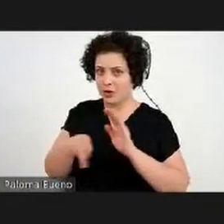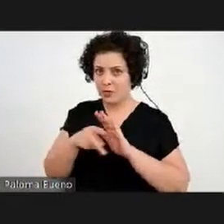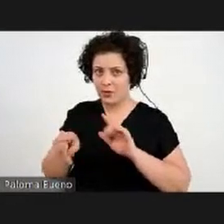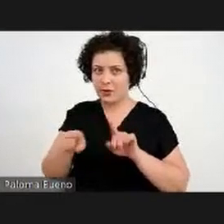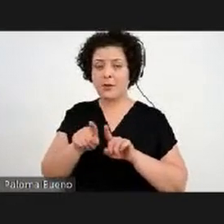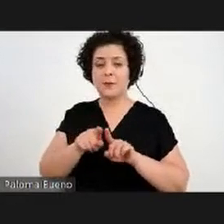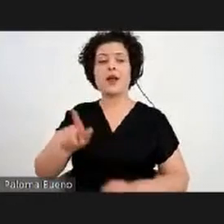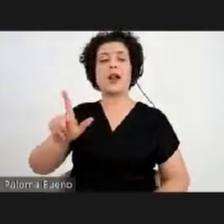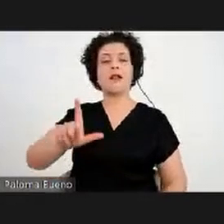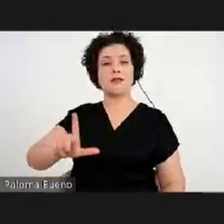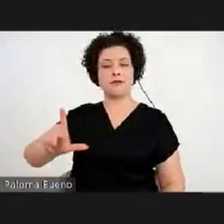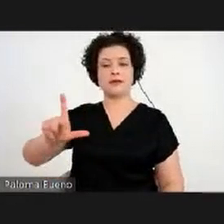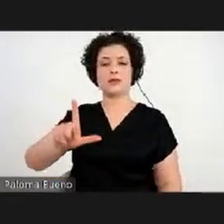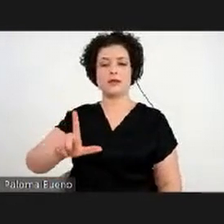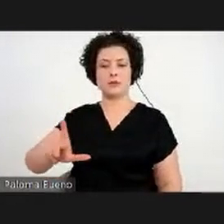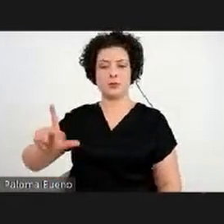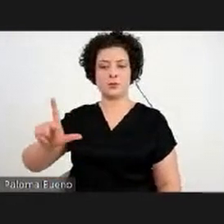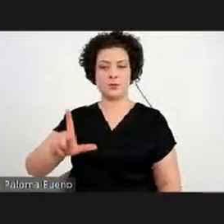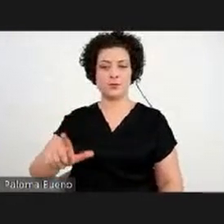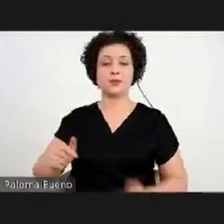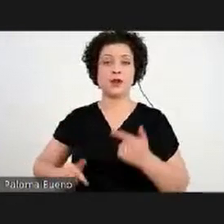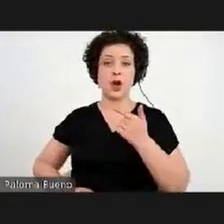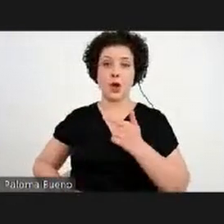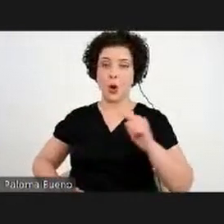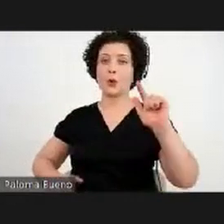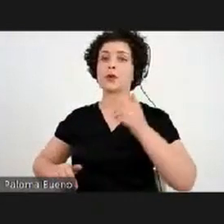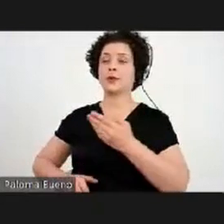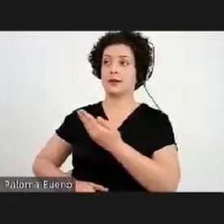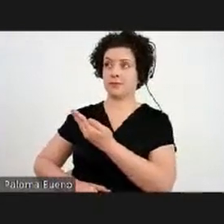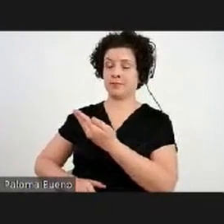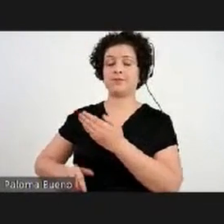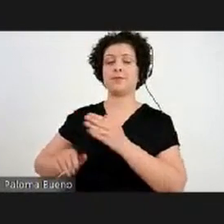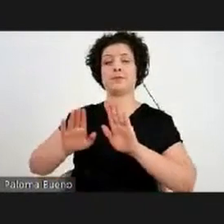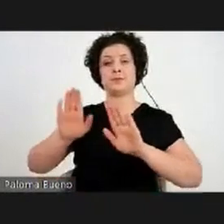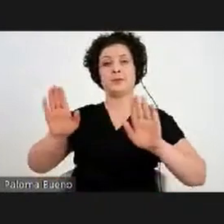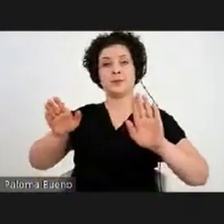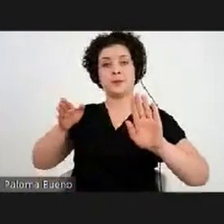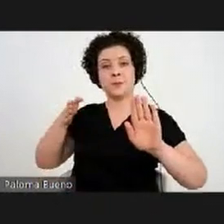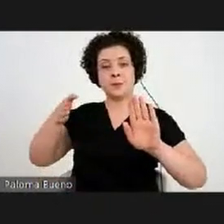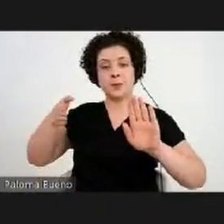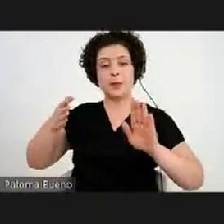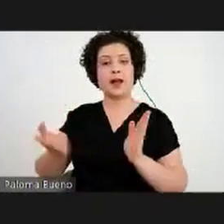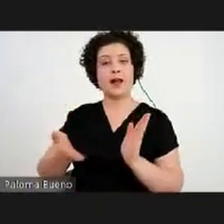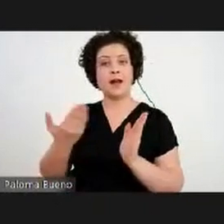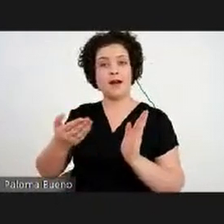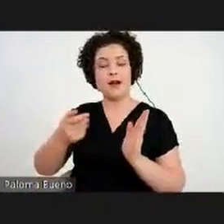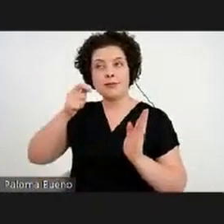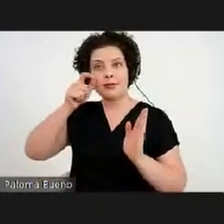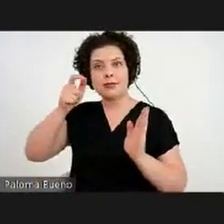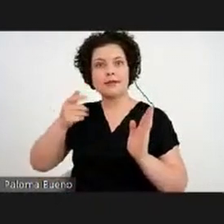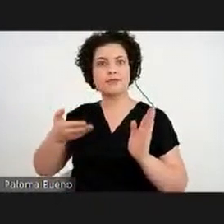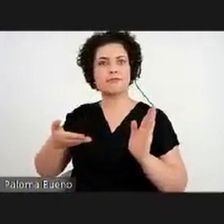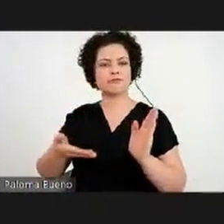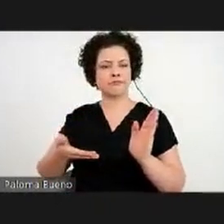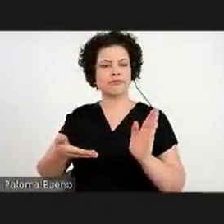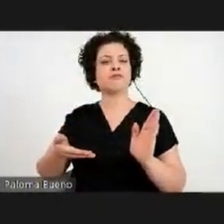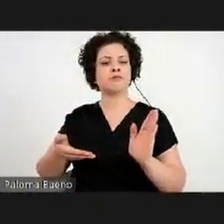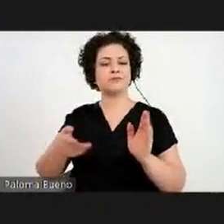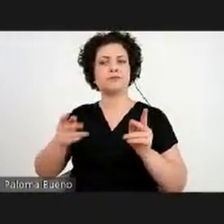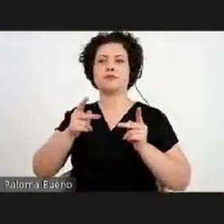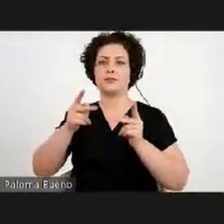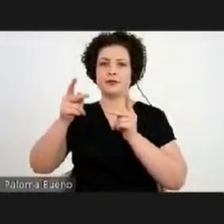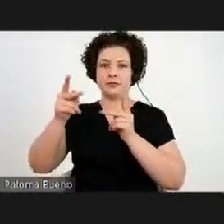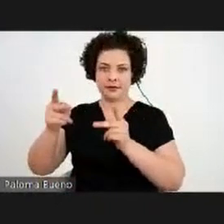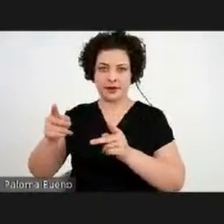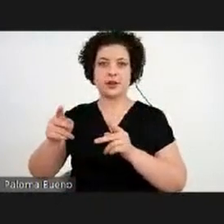literatura. Aqui foi uma outra exposição que nós fomos e esse foi um catálogo interessante, a gente fez a visita na